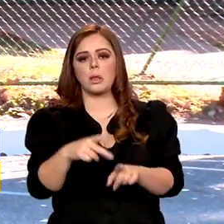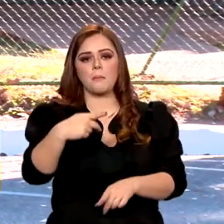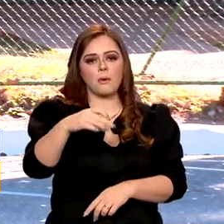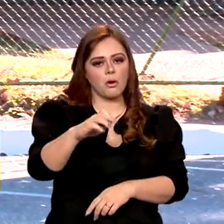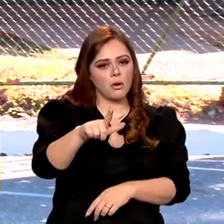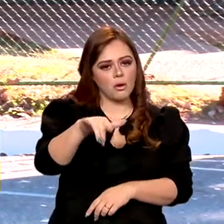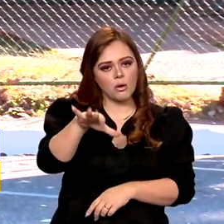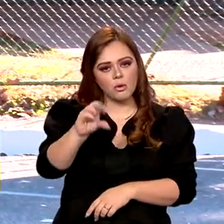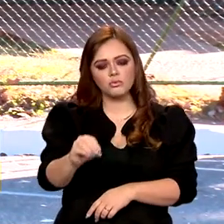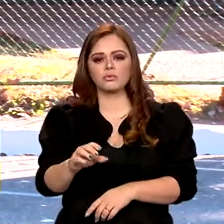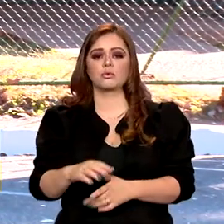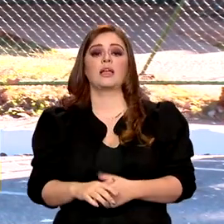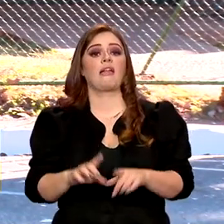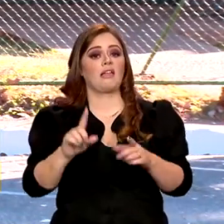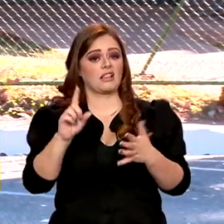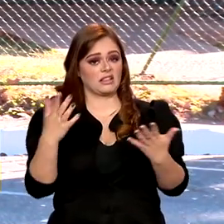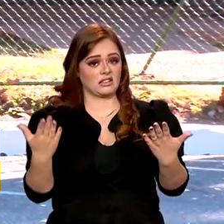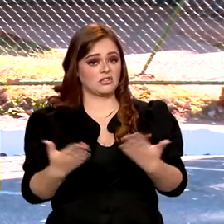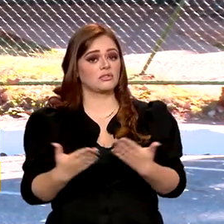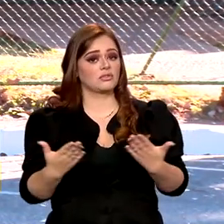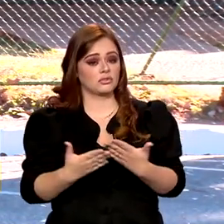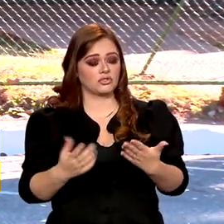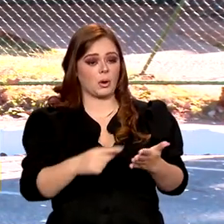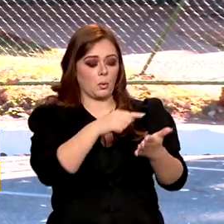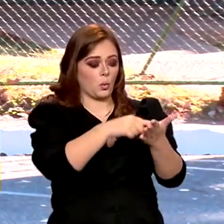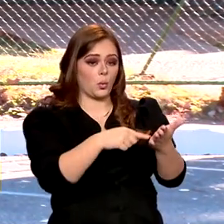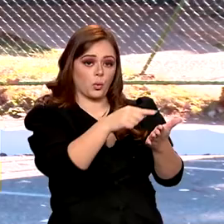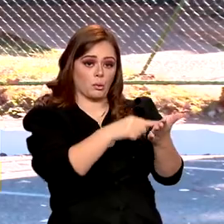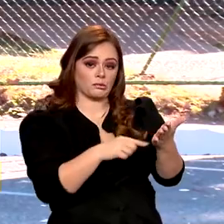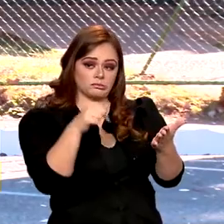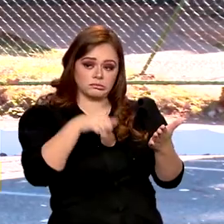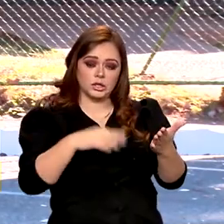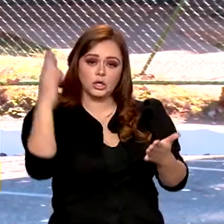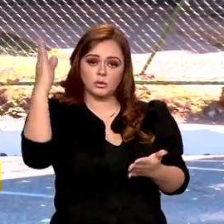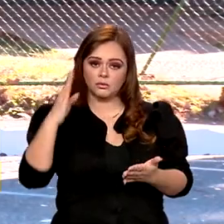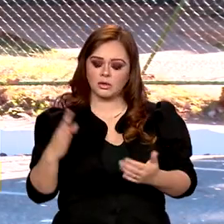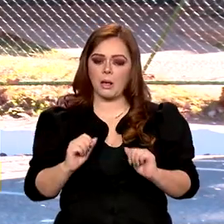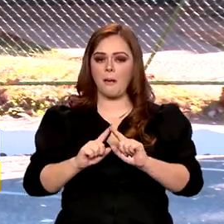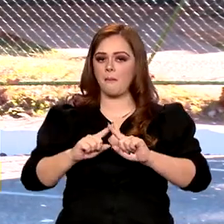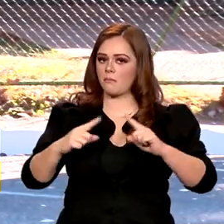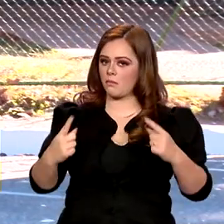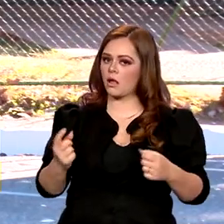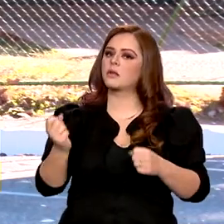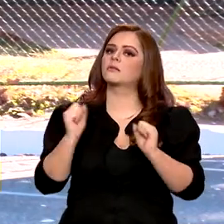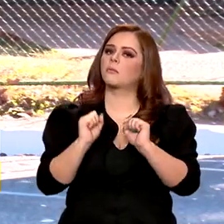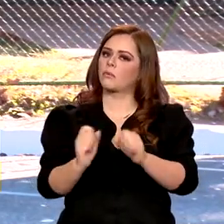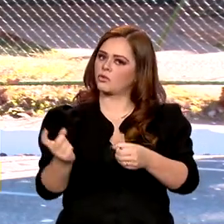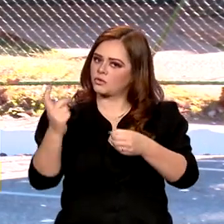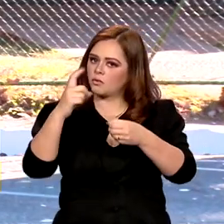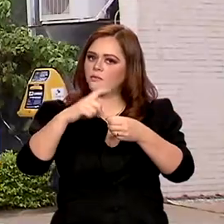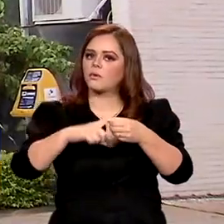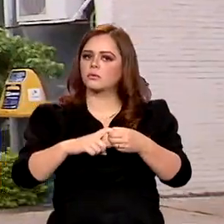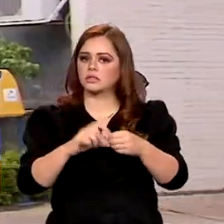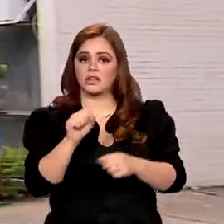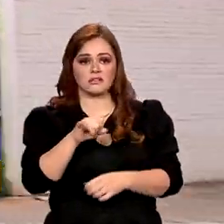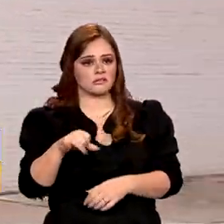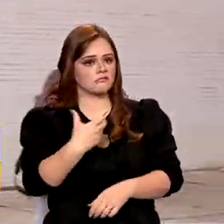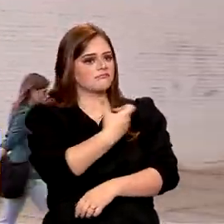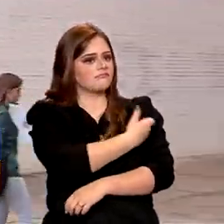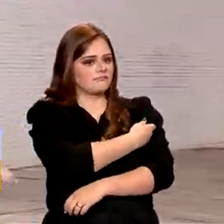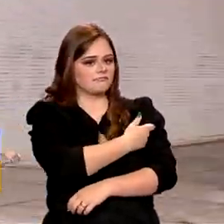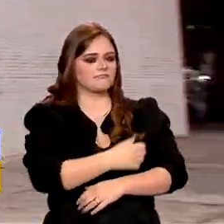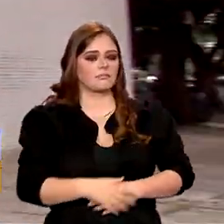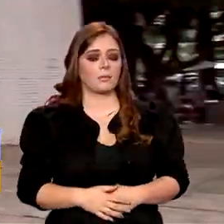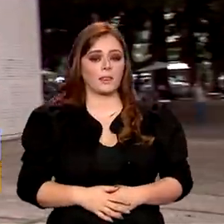que já foram consideradas eliminadas no Brasil, mas que podem voltar com a queda da cobertura vacinal. De